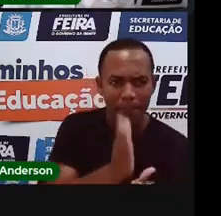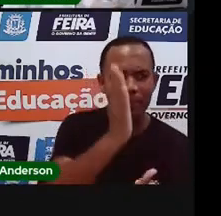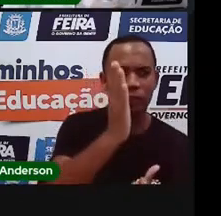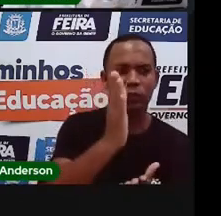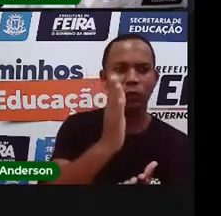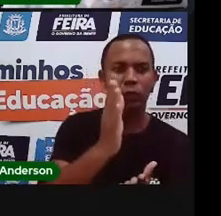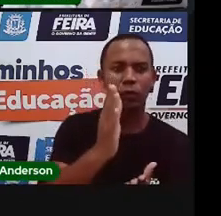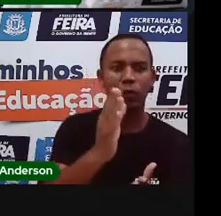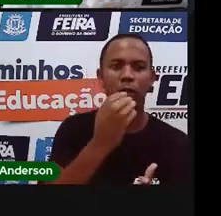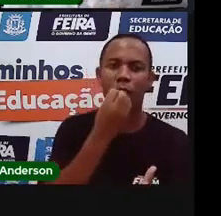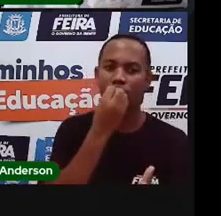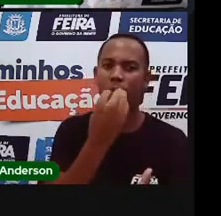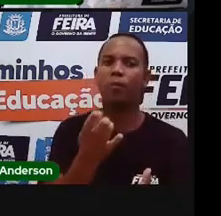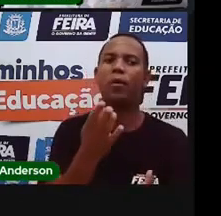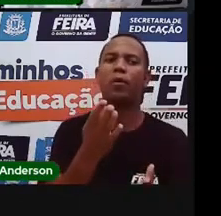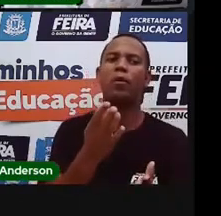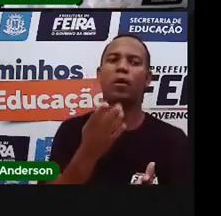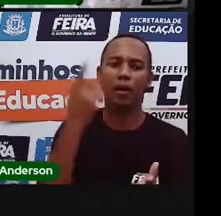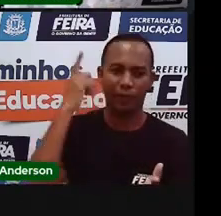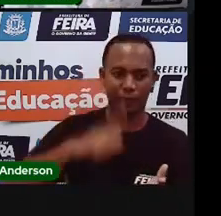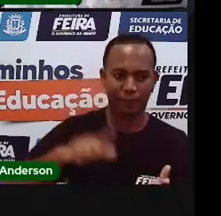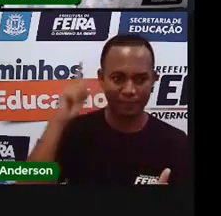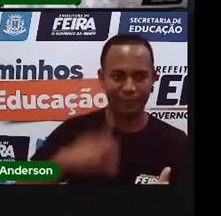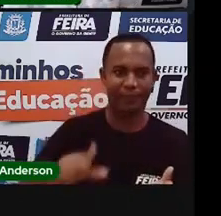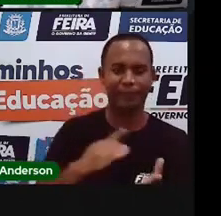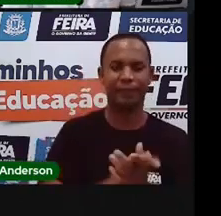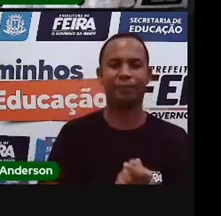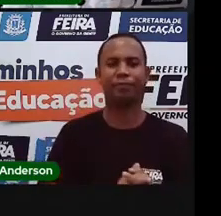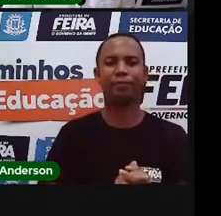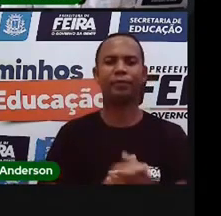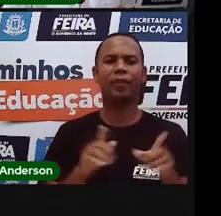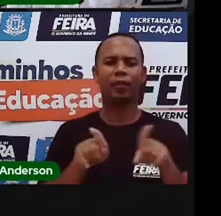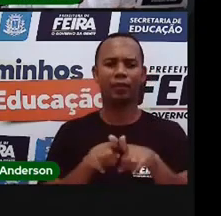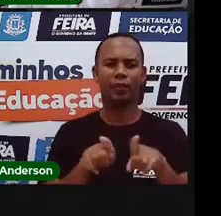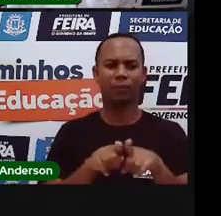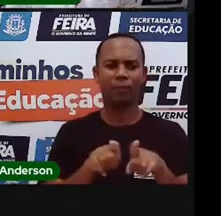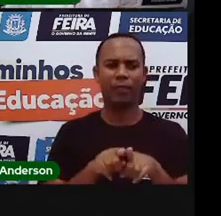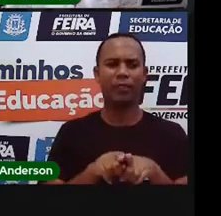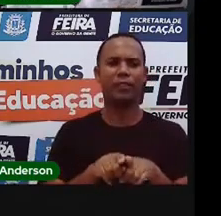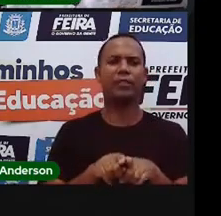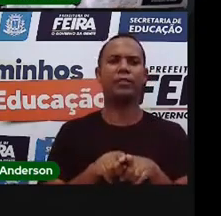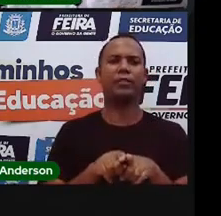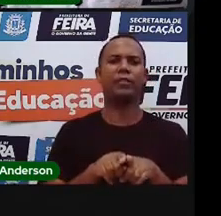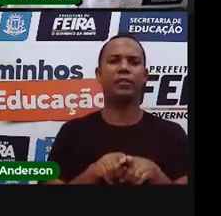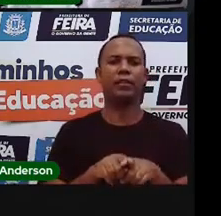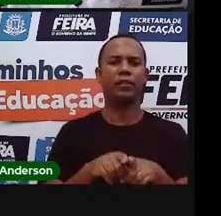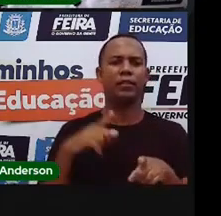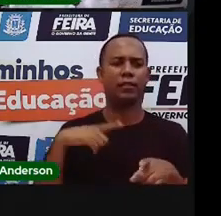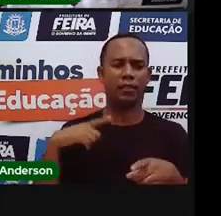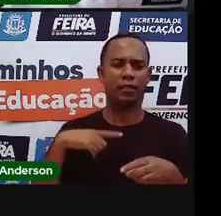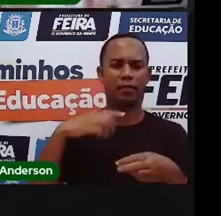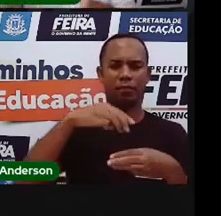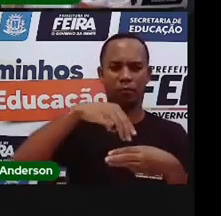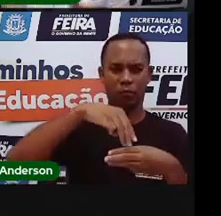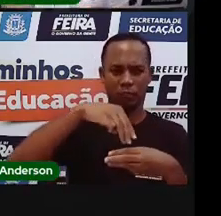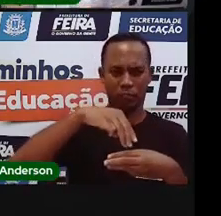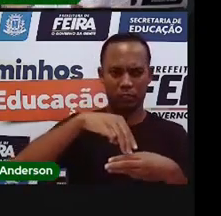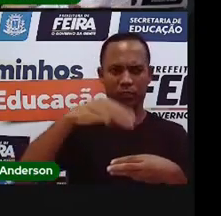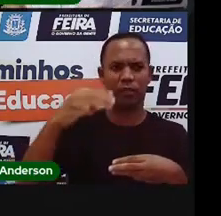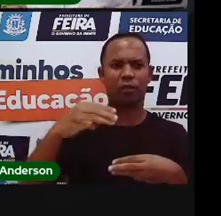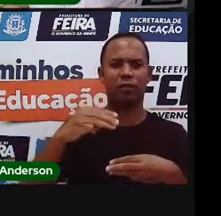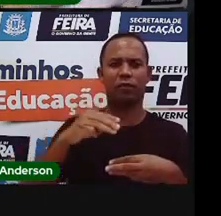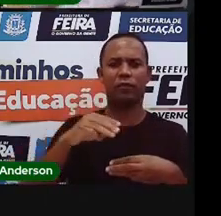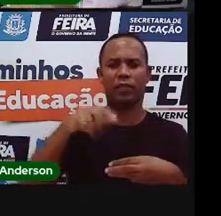elevada ocupam cargo. Os funcionários públicos podem ser municipais, né, da